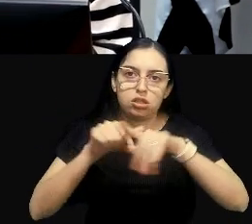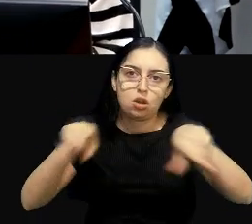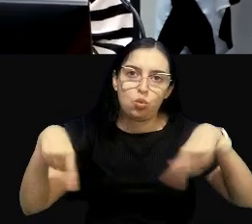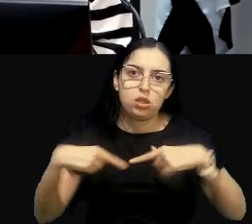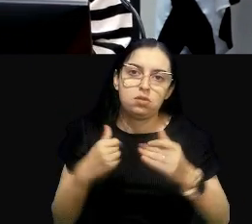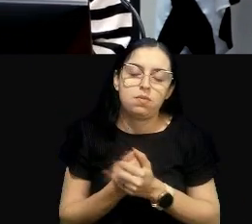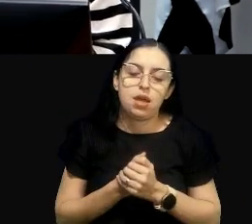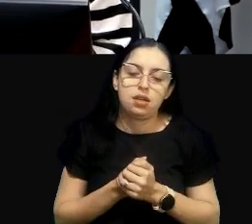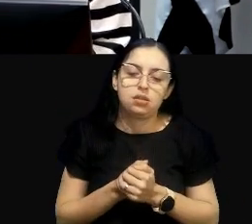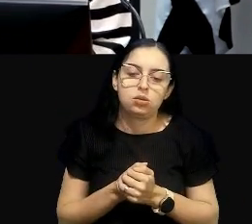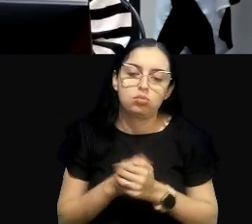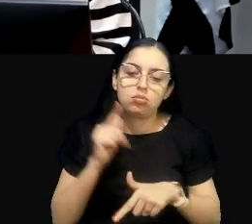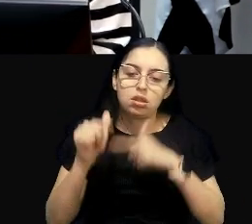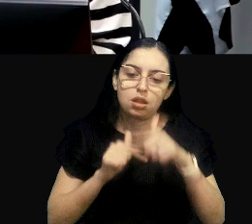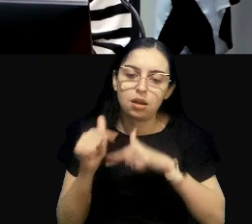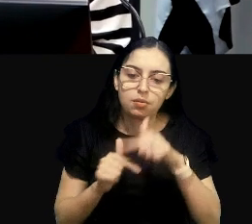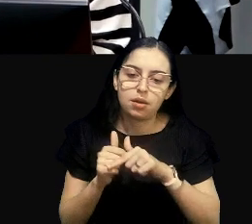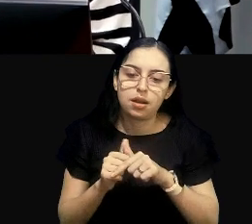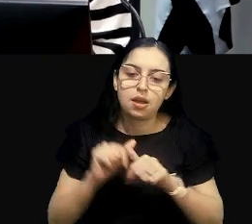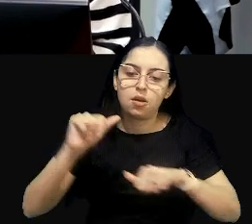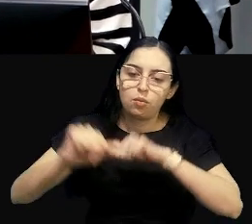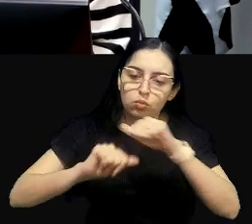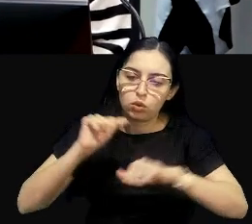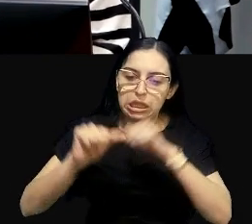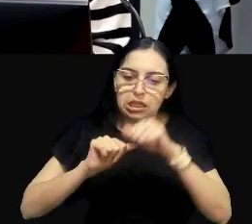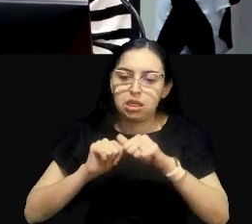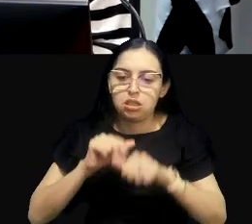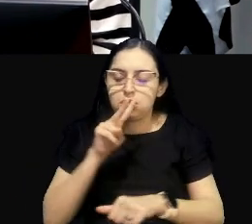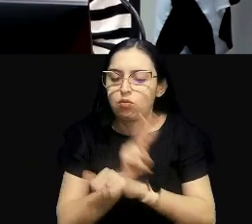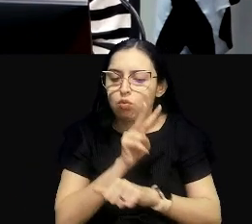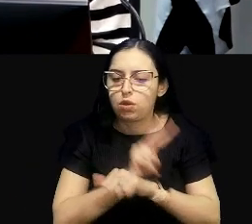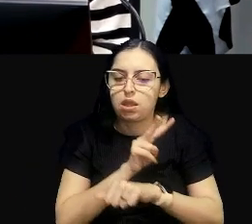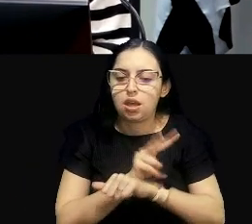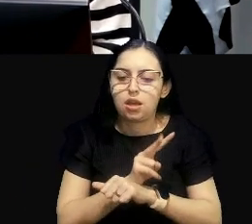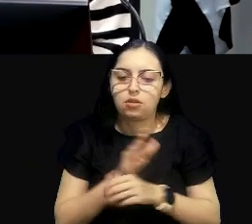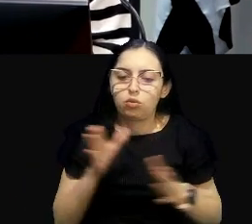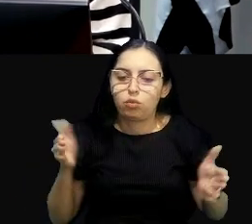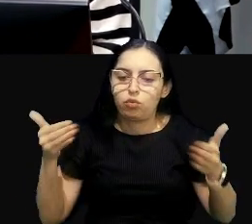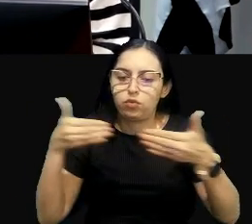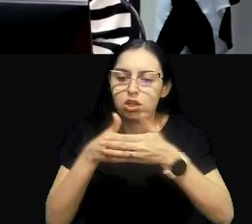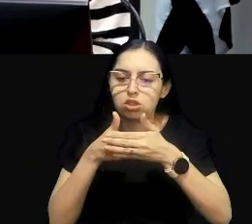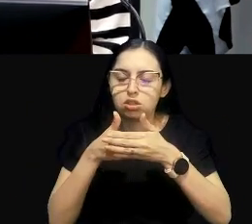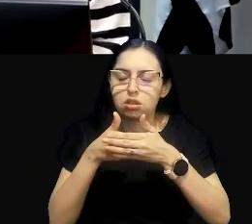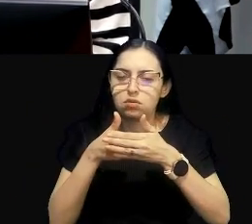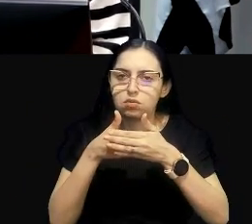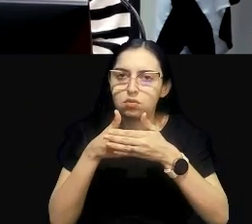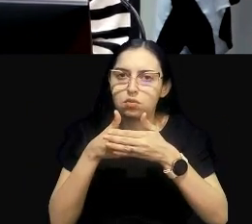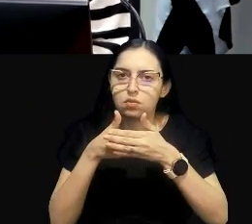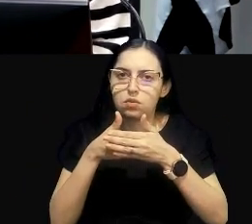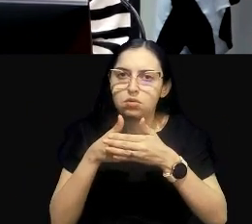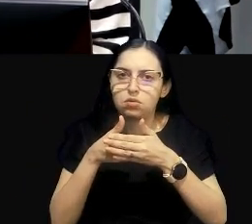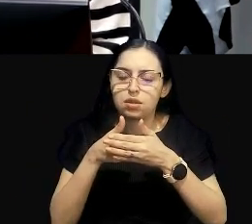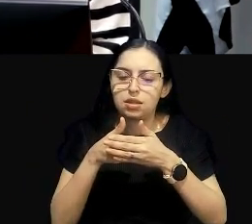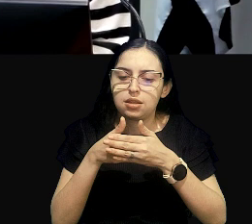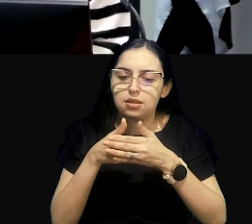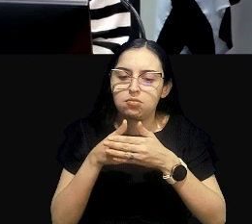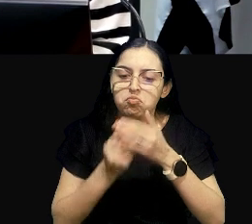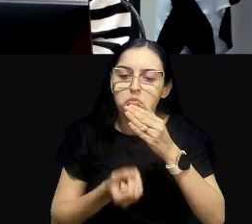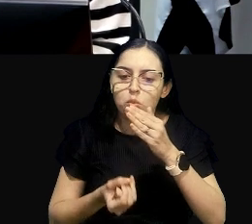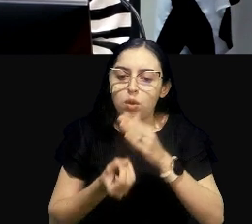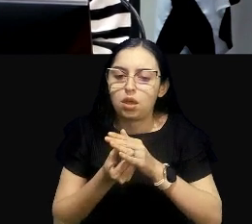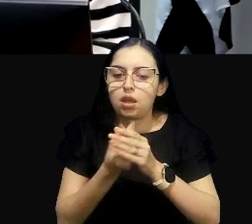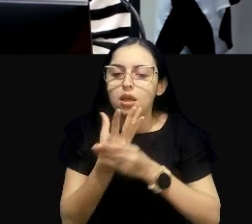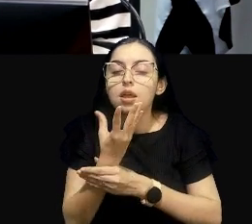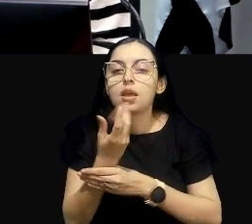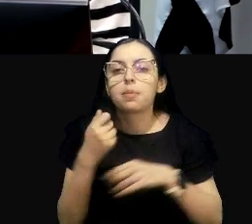ir trabalhando. Recomposição ali. E, mesmo isolando e colocando algumas espécies, a gente